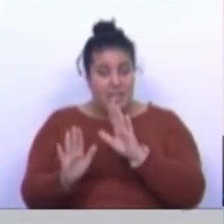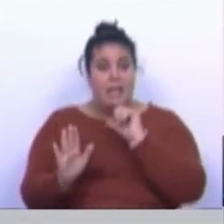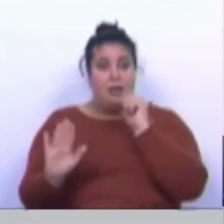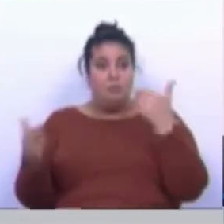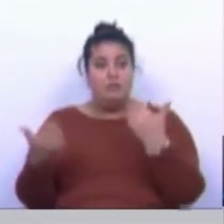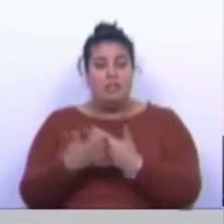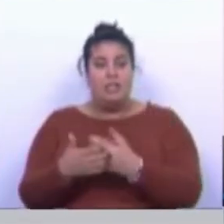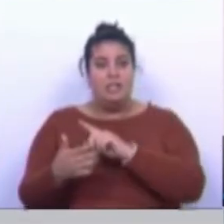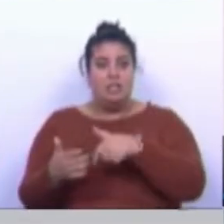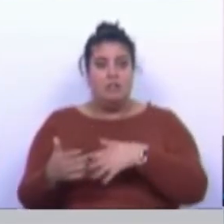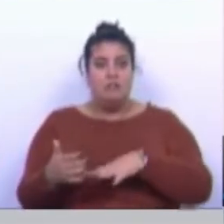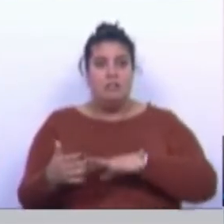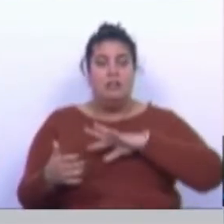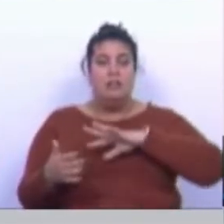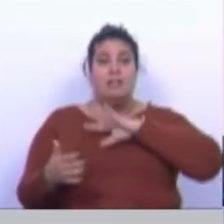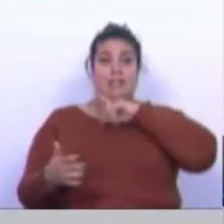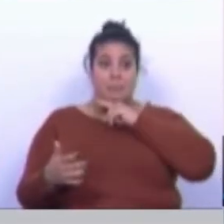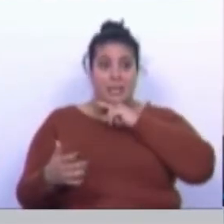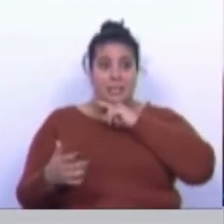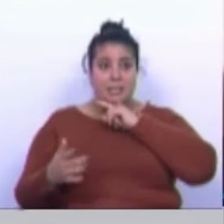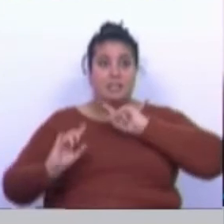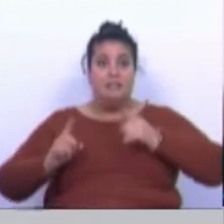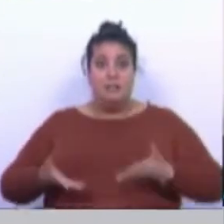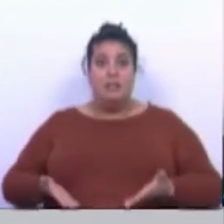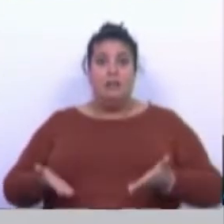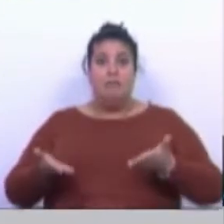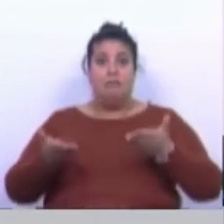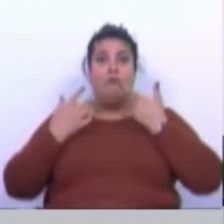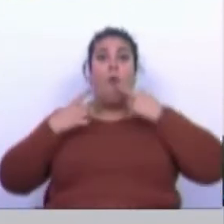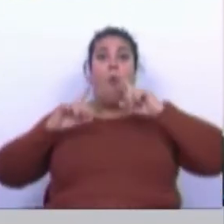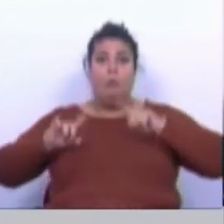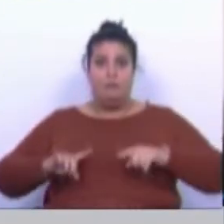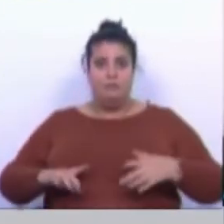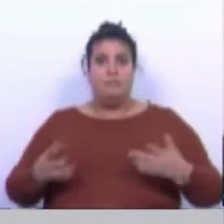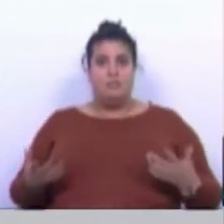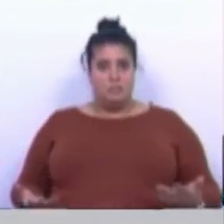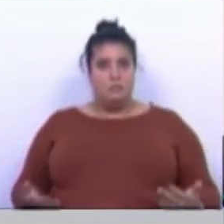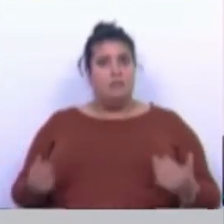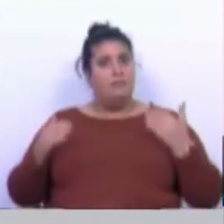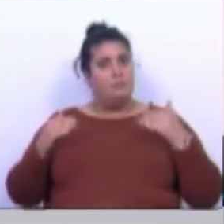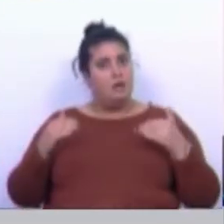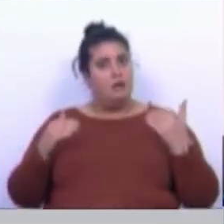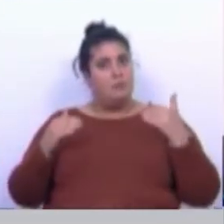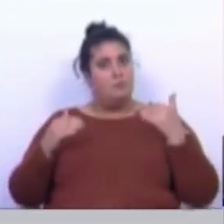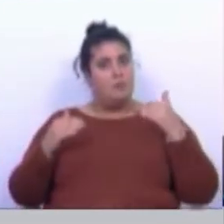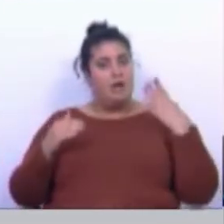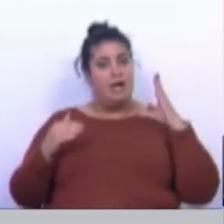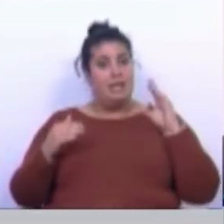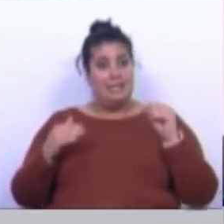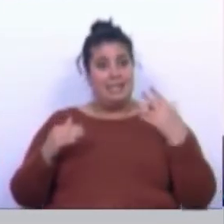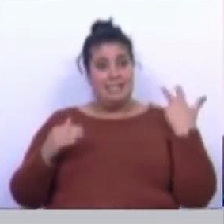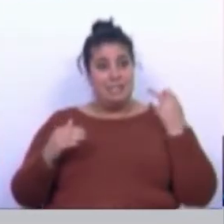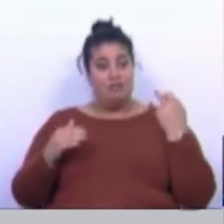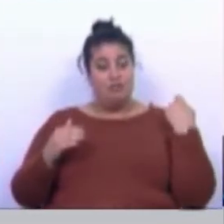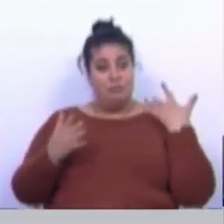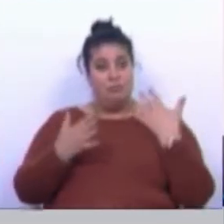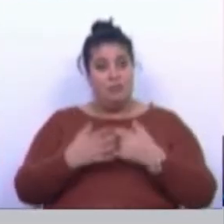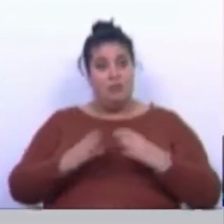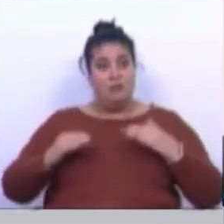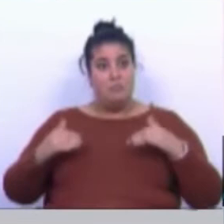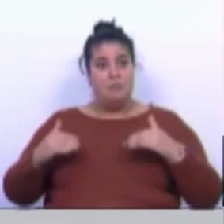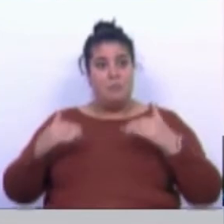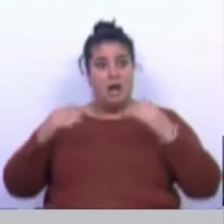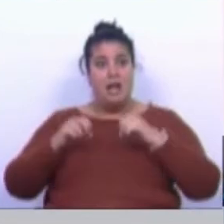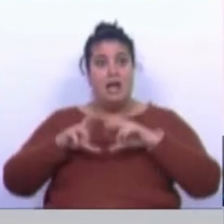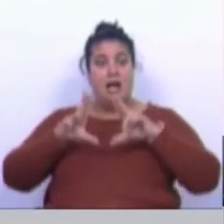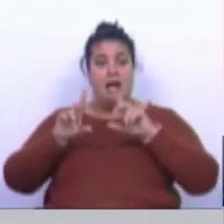mortalidade materna tem vindo a subir, tem vindo a ter um aumento constante desde há 10 anos para cá e nunca foi tão má